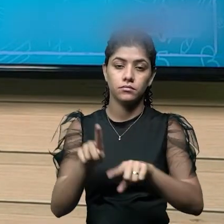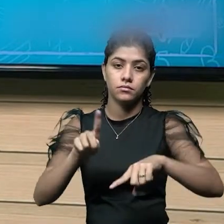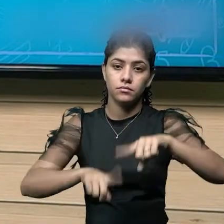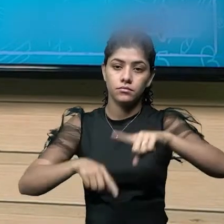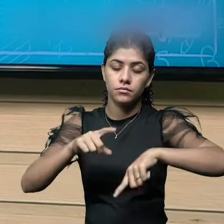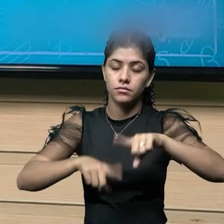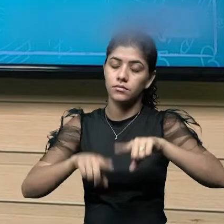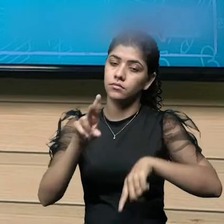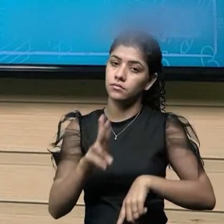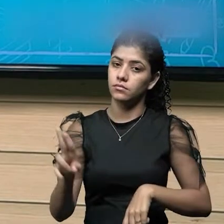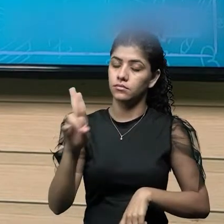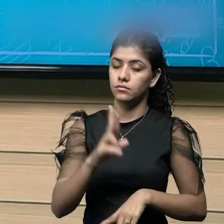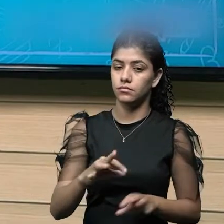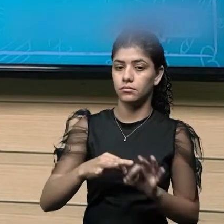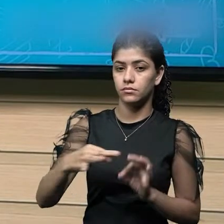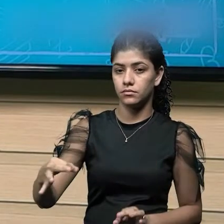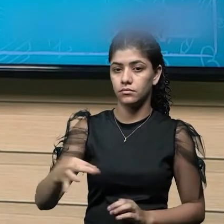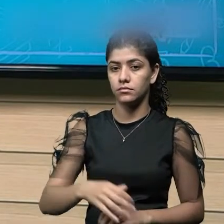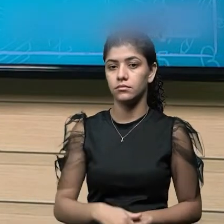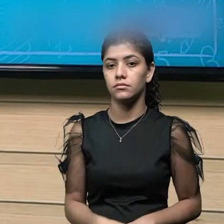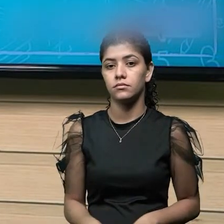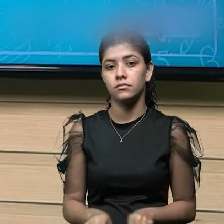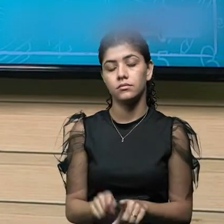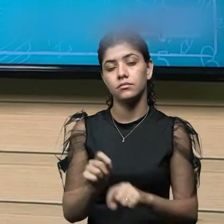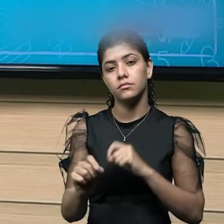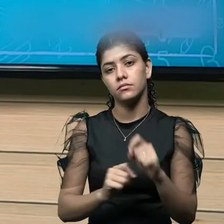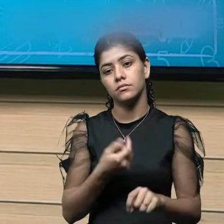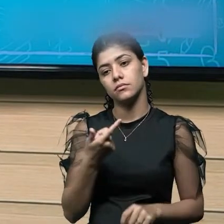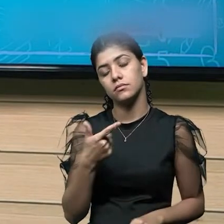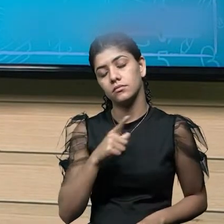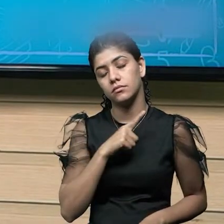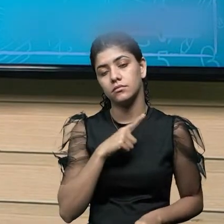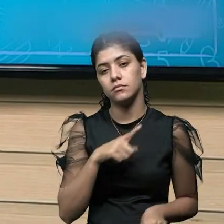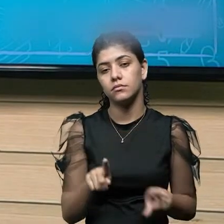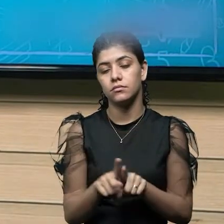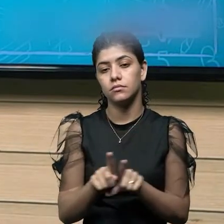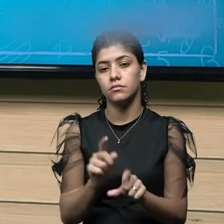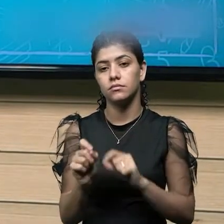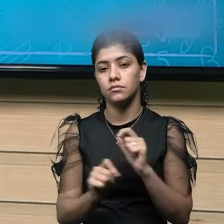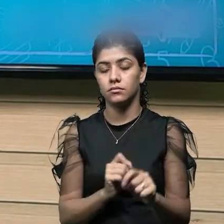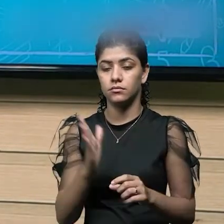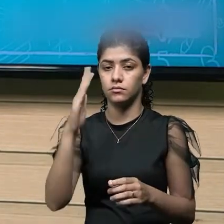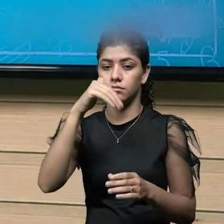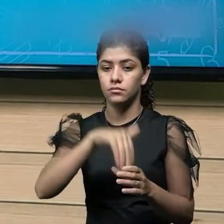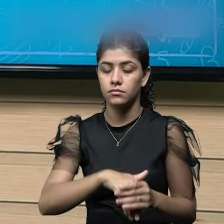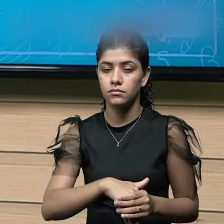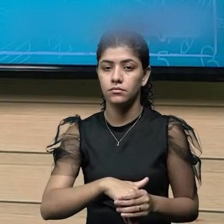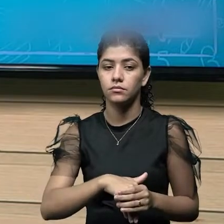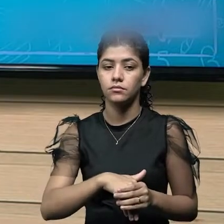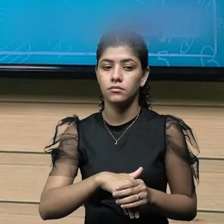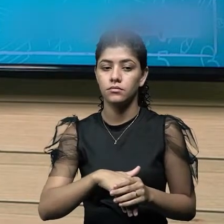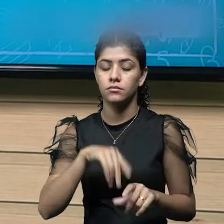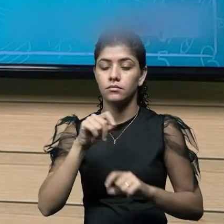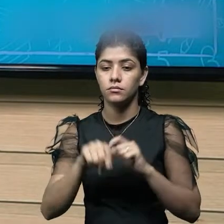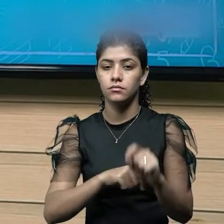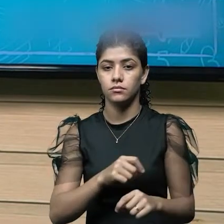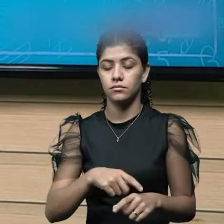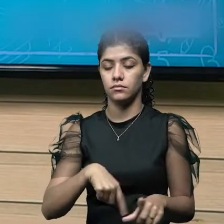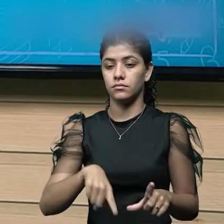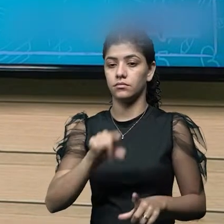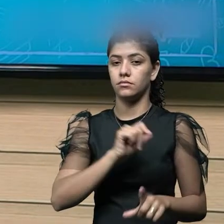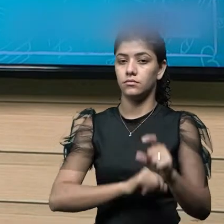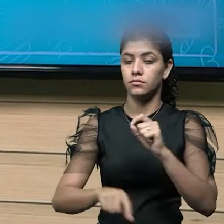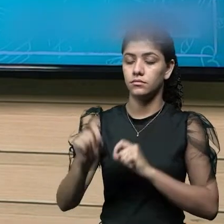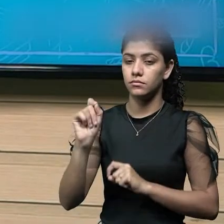utilizado para efetuar aquela medida e se ele tem também que está dentro do que foi